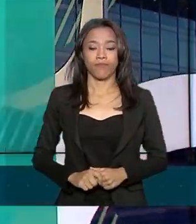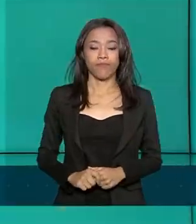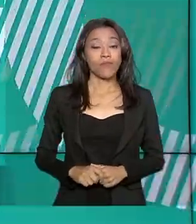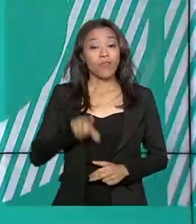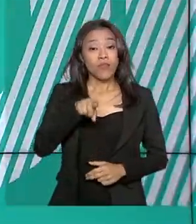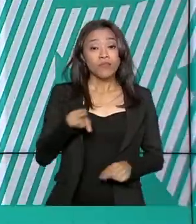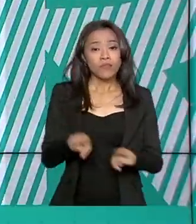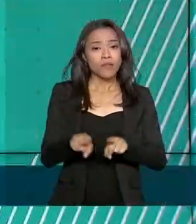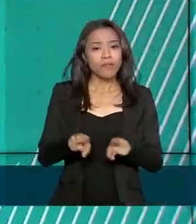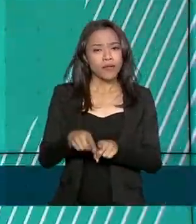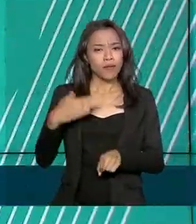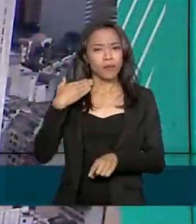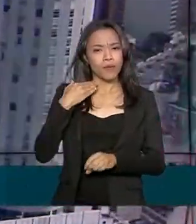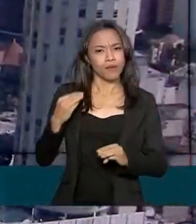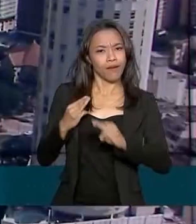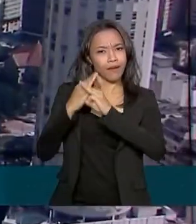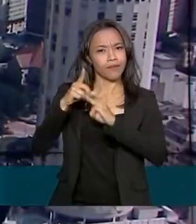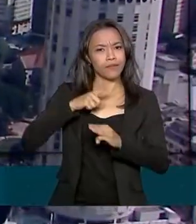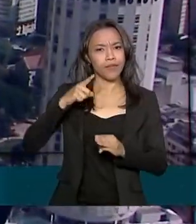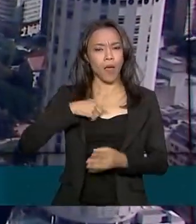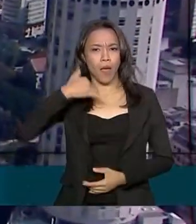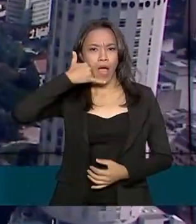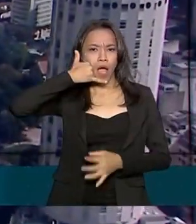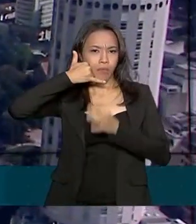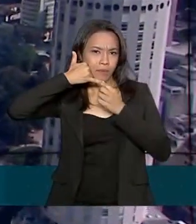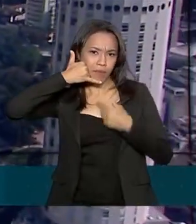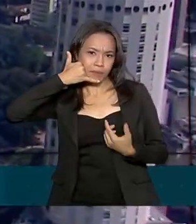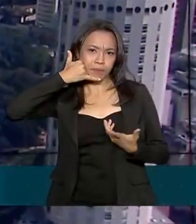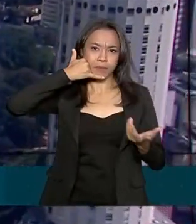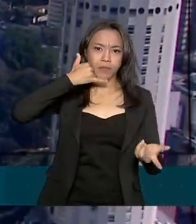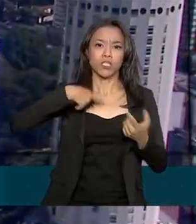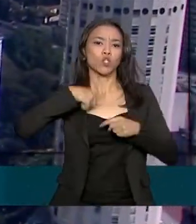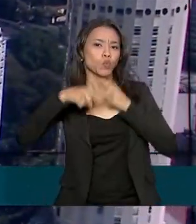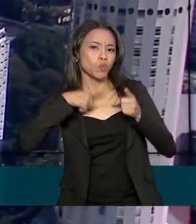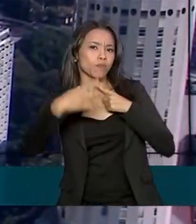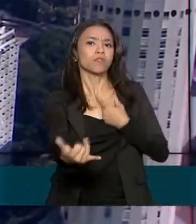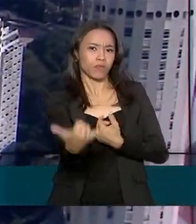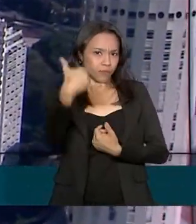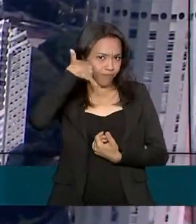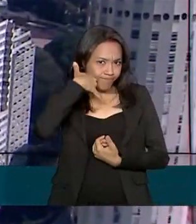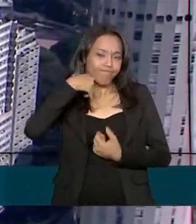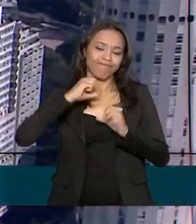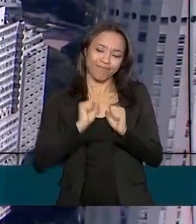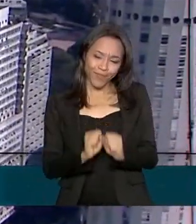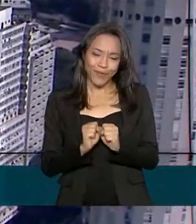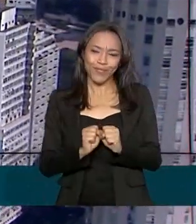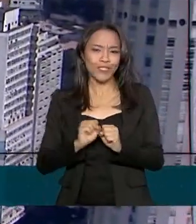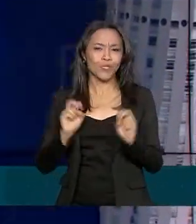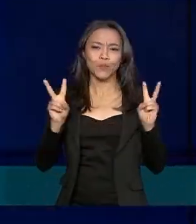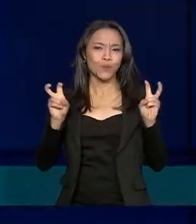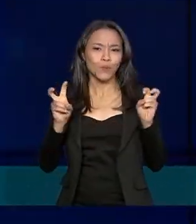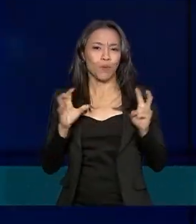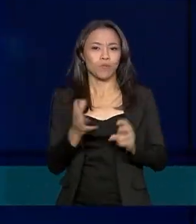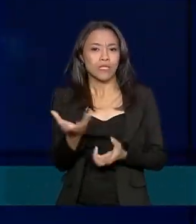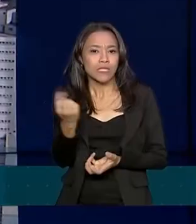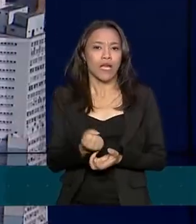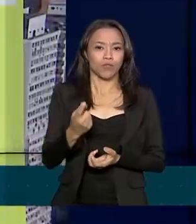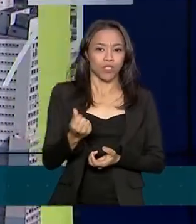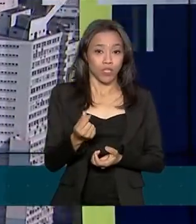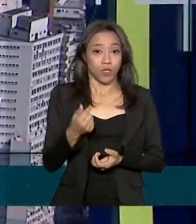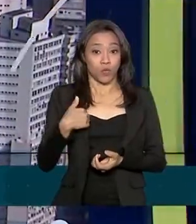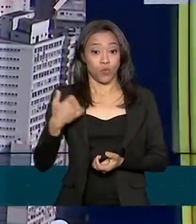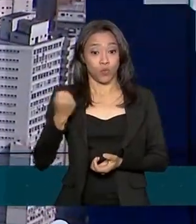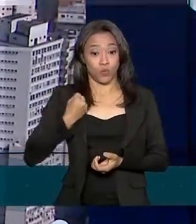A Caixa também criou uma central de atendimento específica para tirar dúvidas sobre os saques do FGTS. O número é o